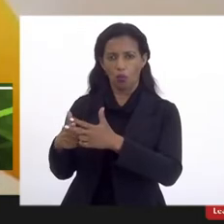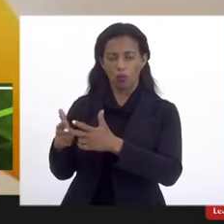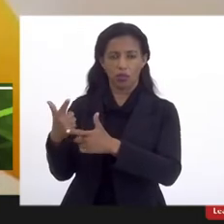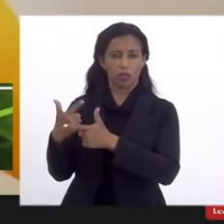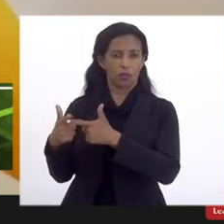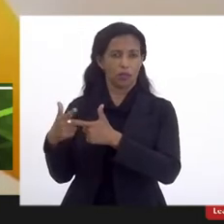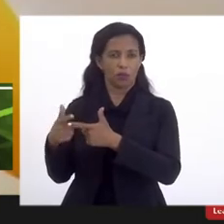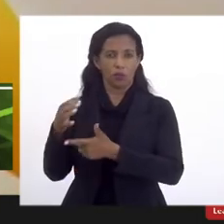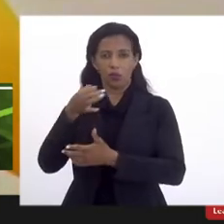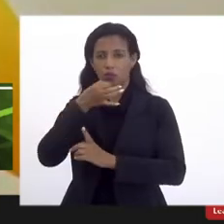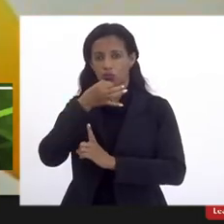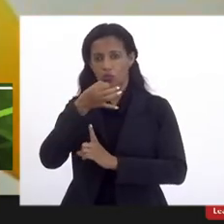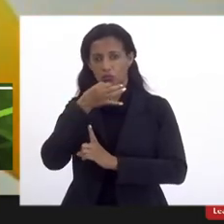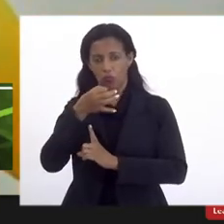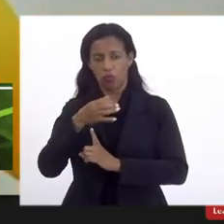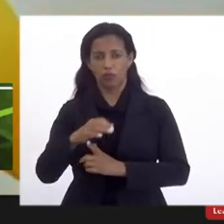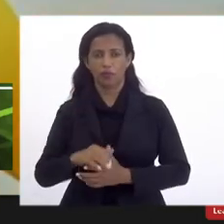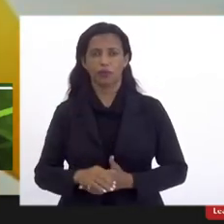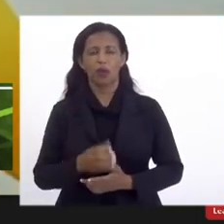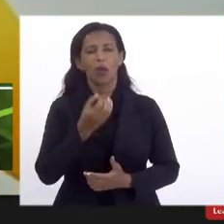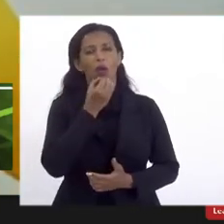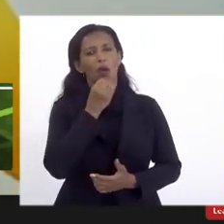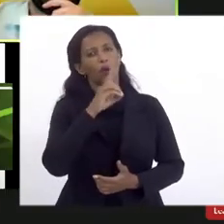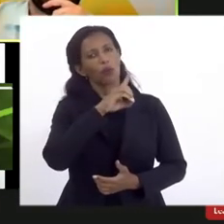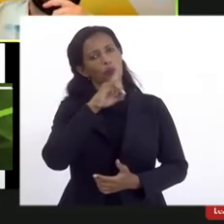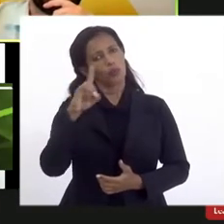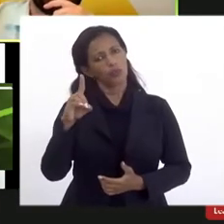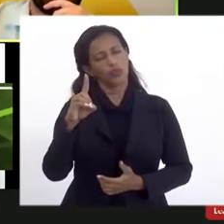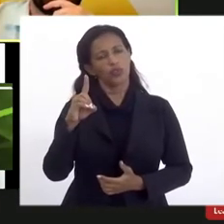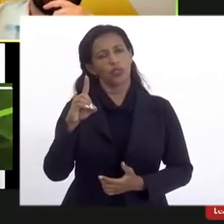problema do seu áudio. Bom dia, Maurício.